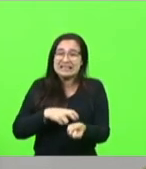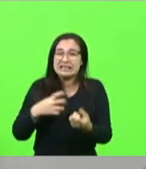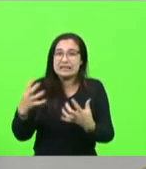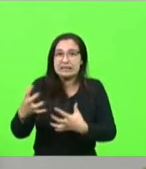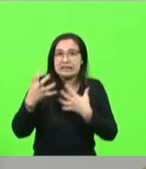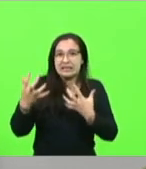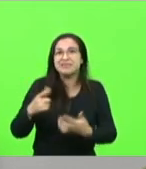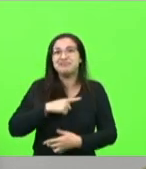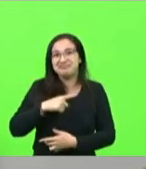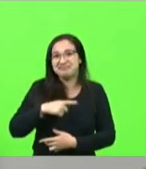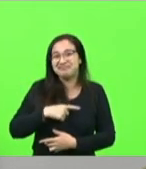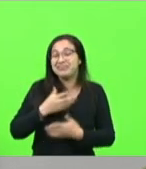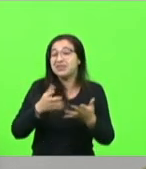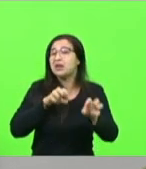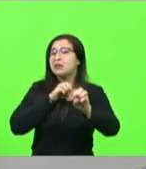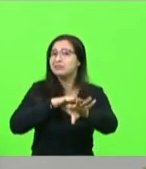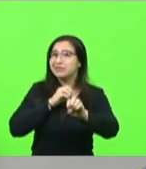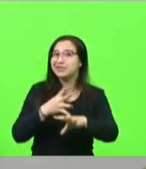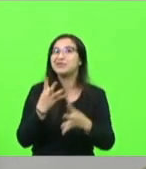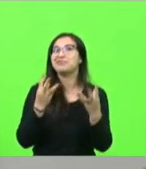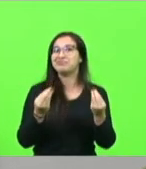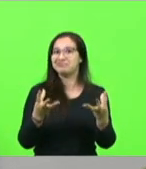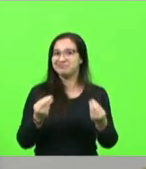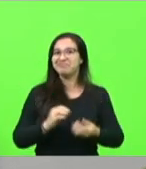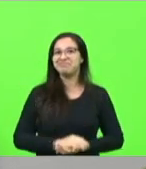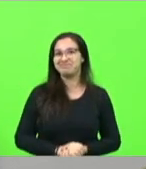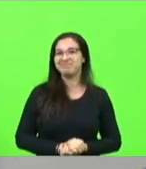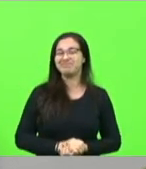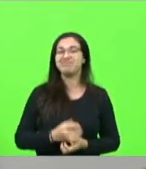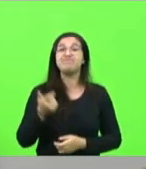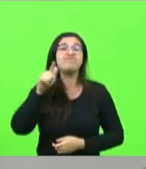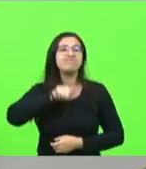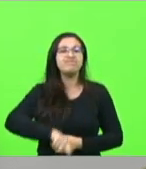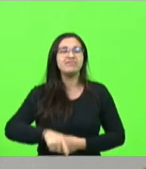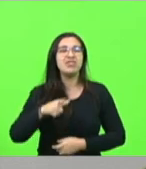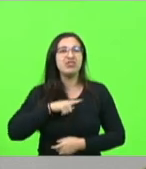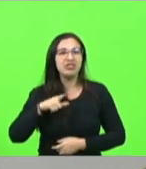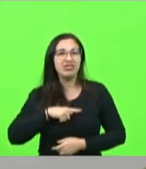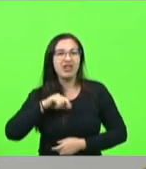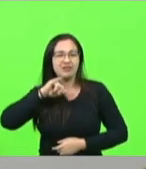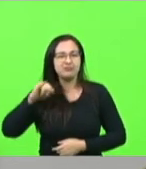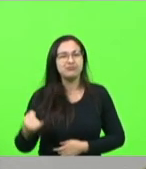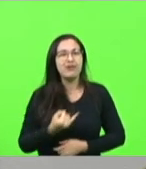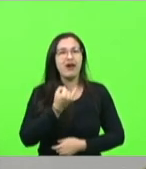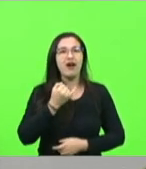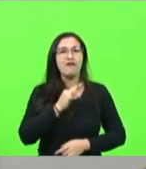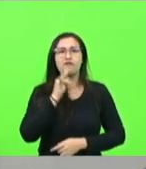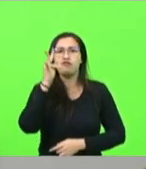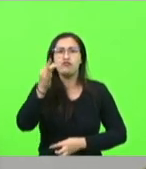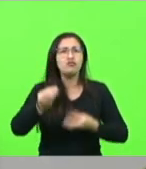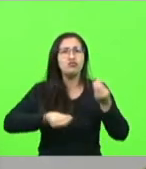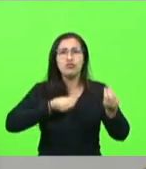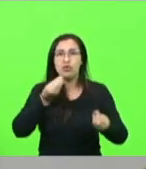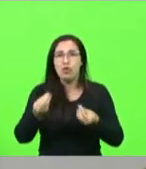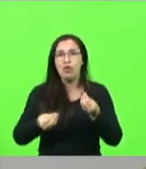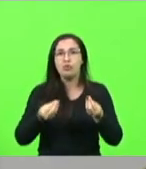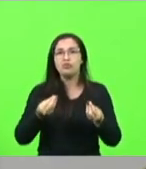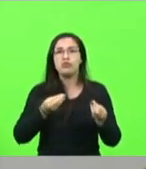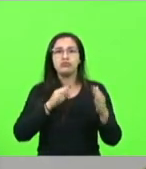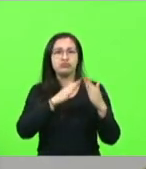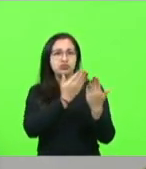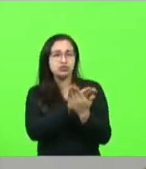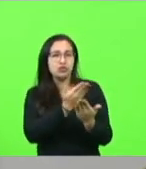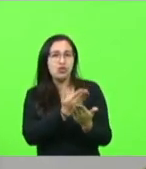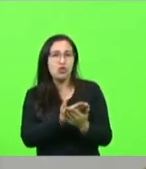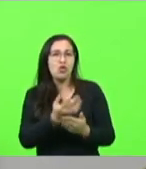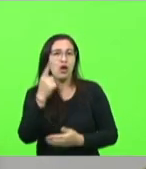e eles ensinam bastante e também abre outras oportunidades para o futuro, nossas escolaridades, faculdades,